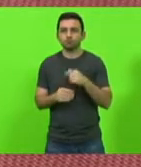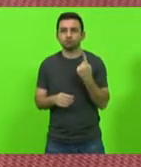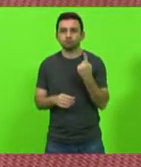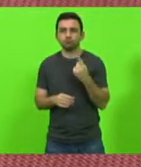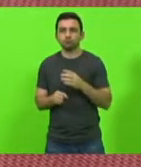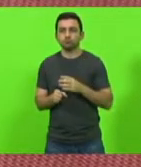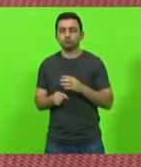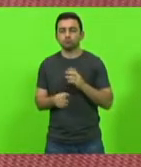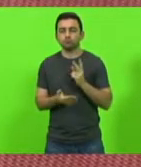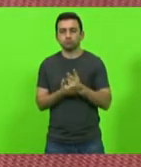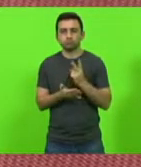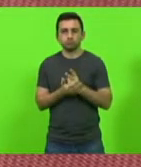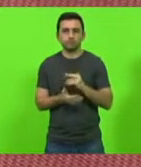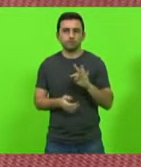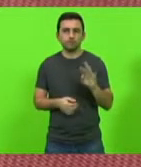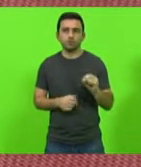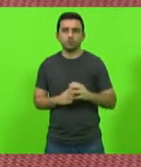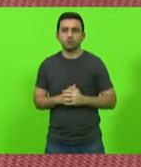manutenção do veto